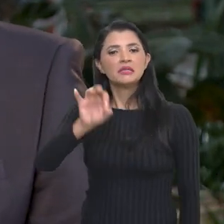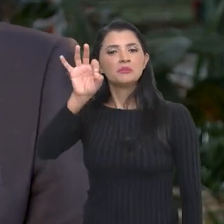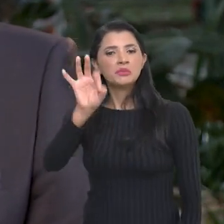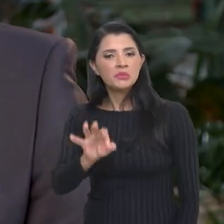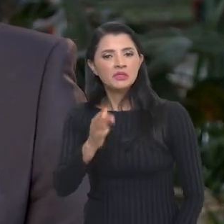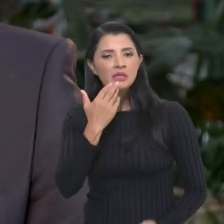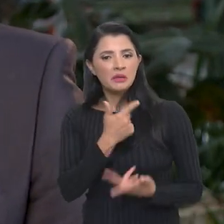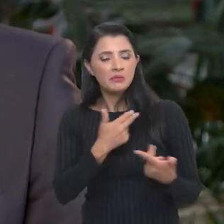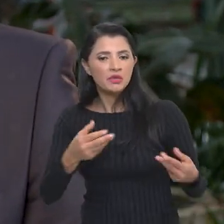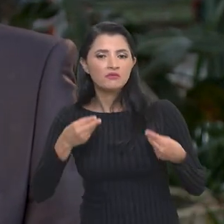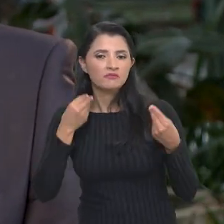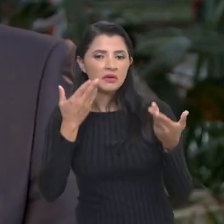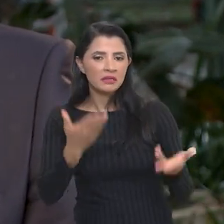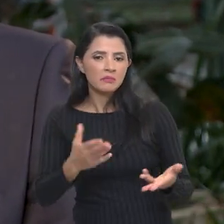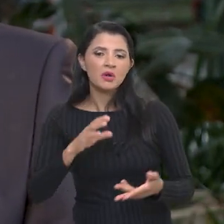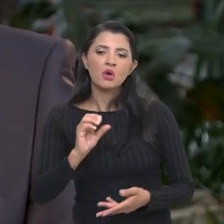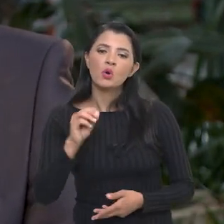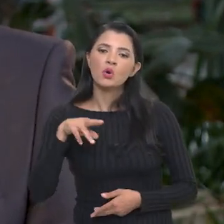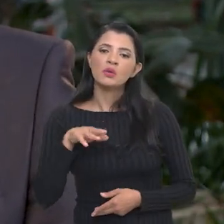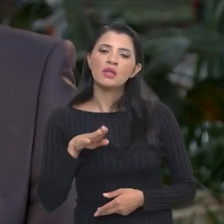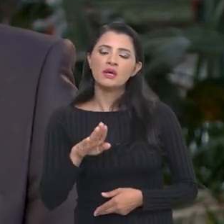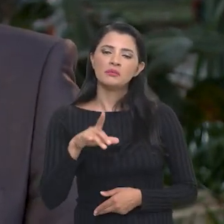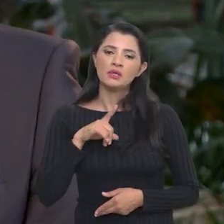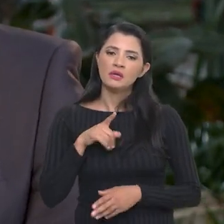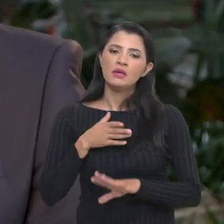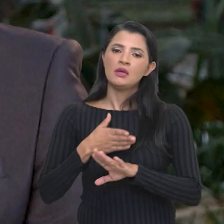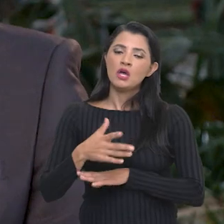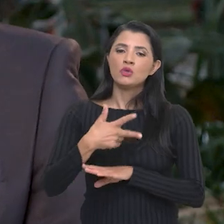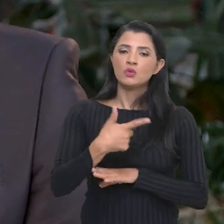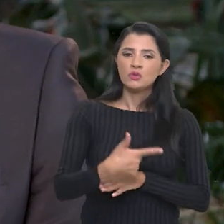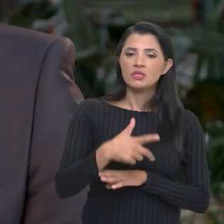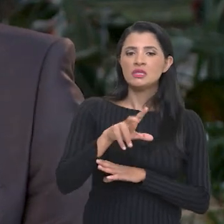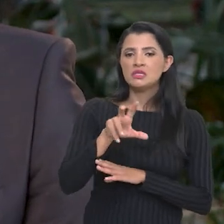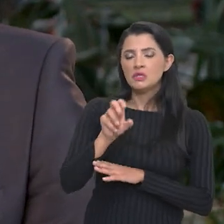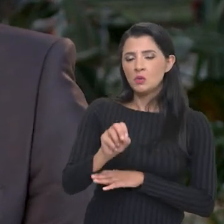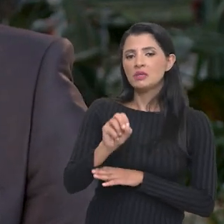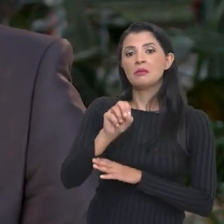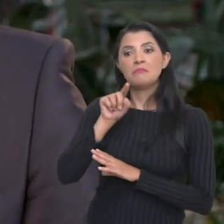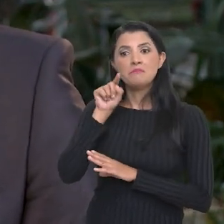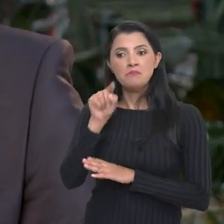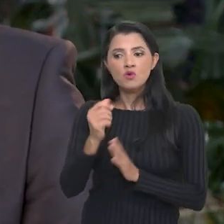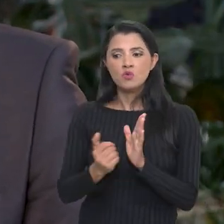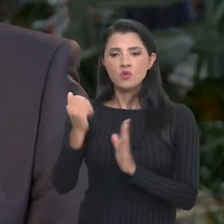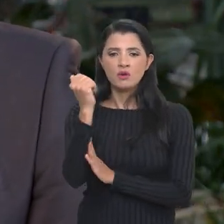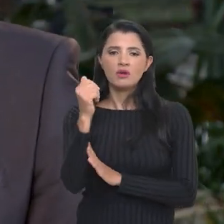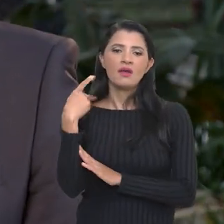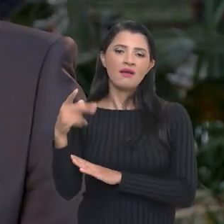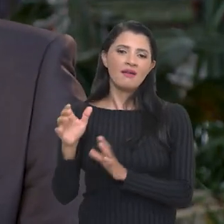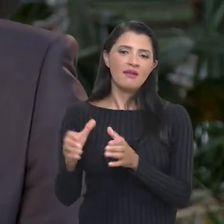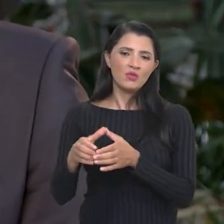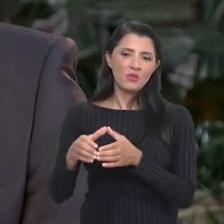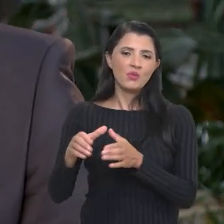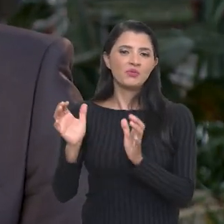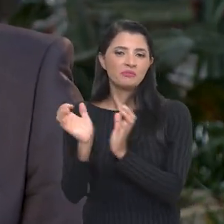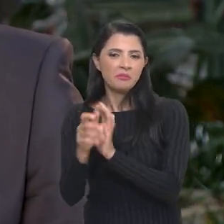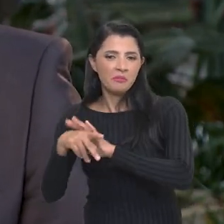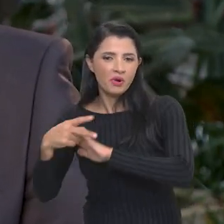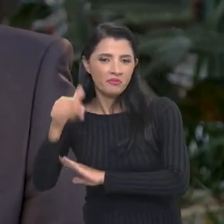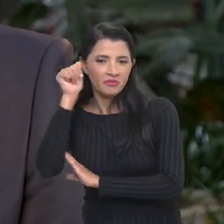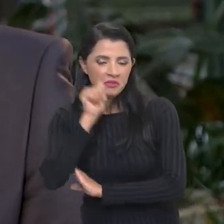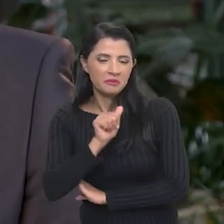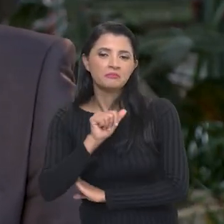70% do alimento ofertado para a Conab que passou 250 mil toneladas é do público